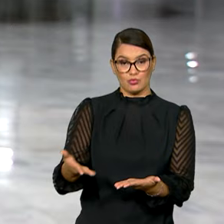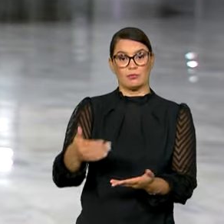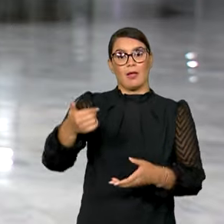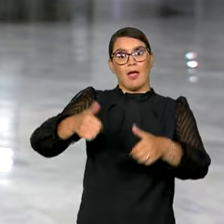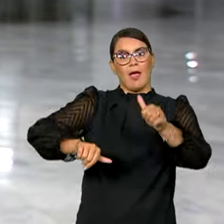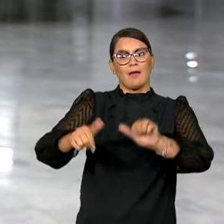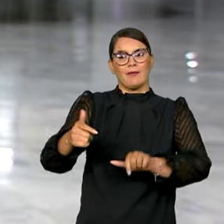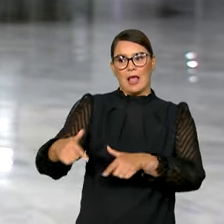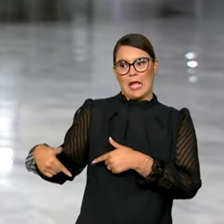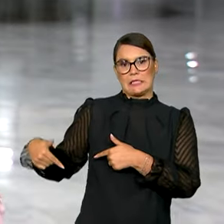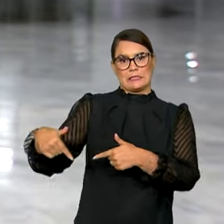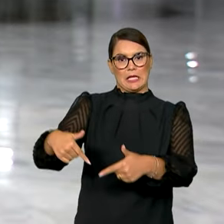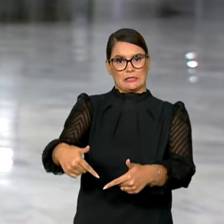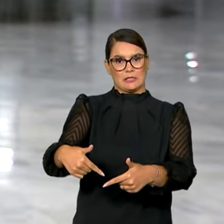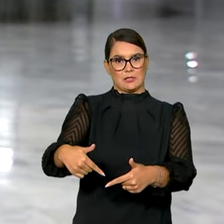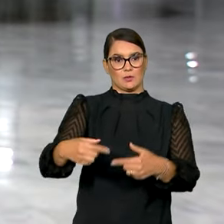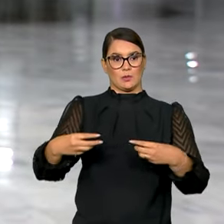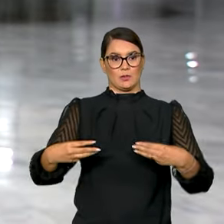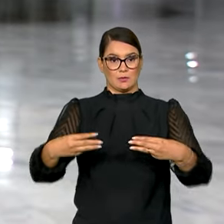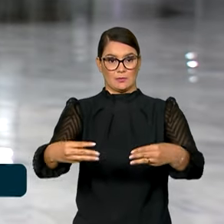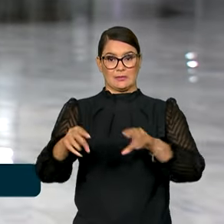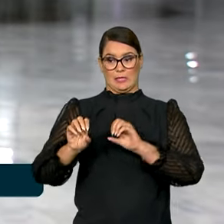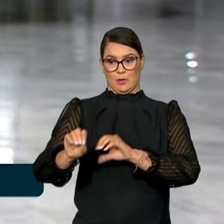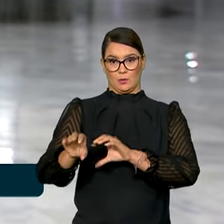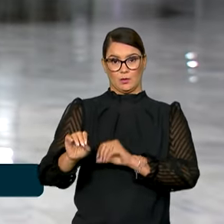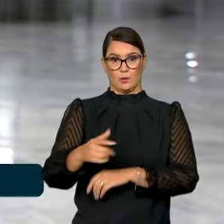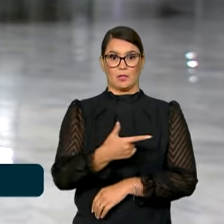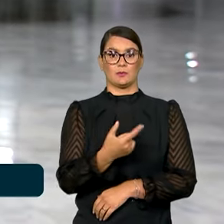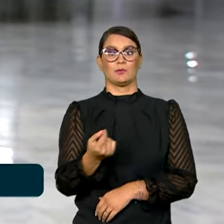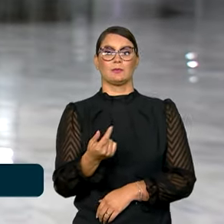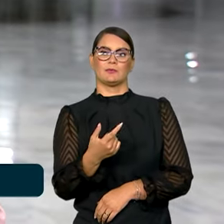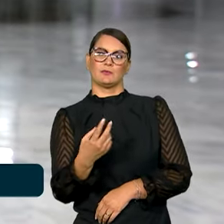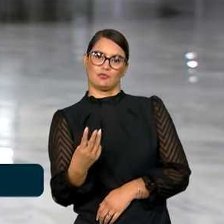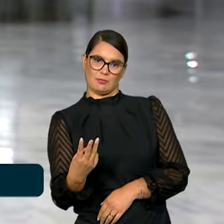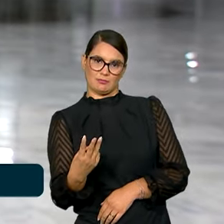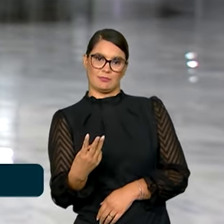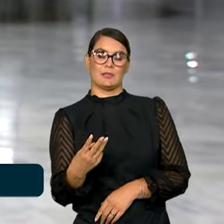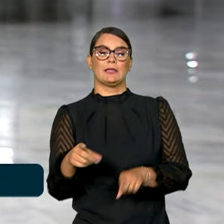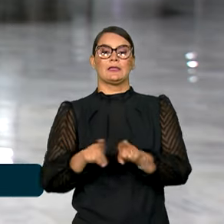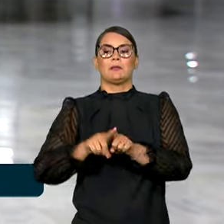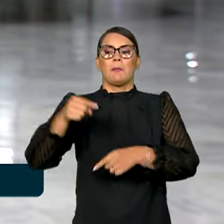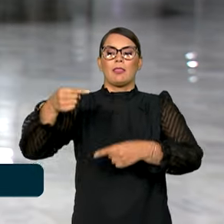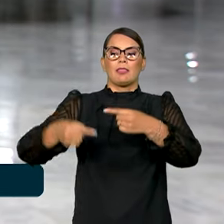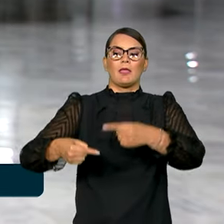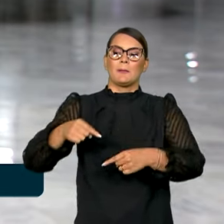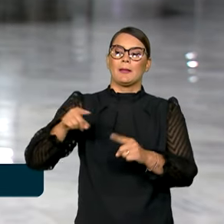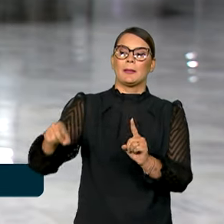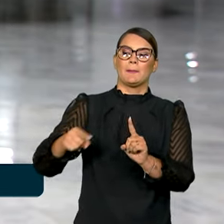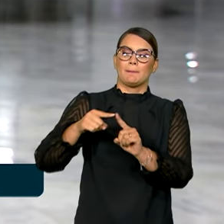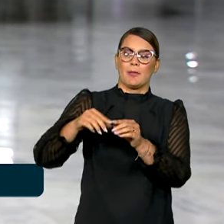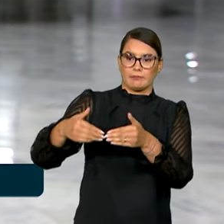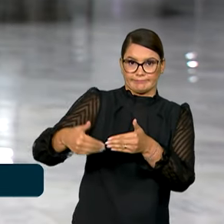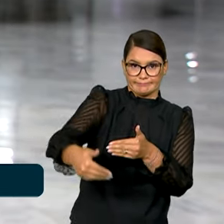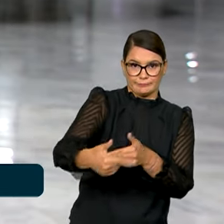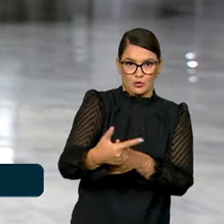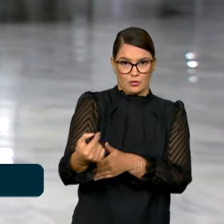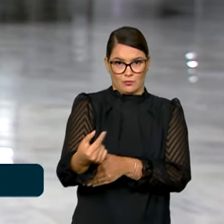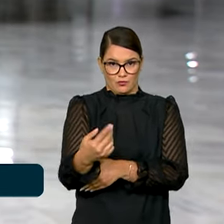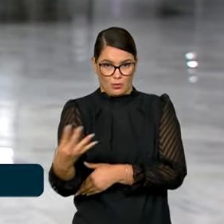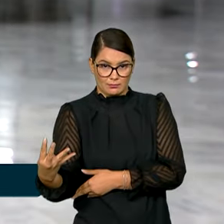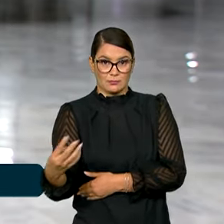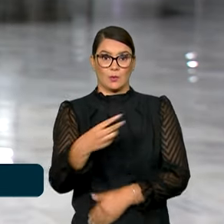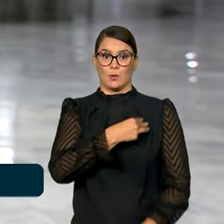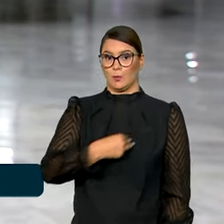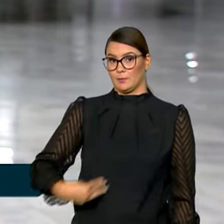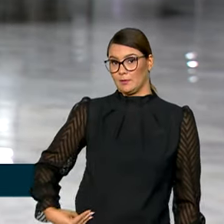balanço das ações do Ministério da Educação em 2023. E também debater metas para 2024. Segundo o